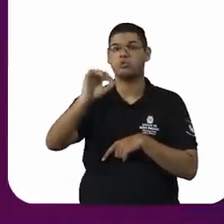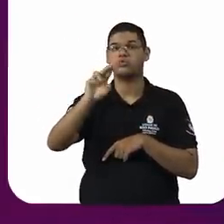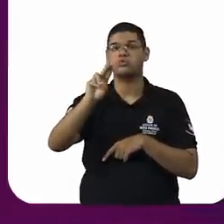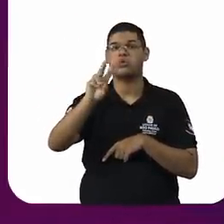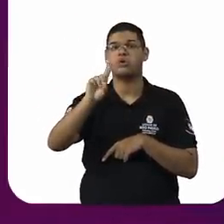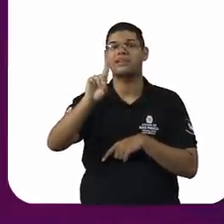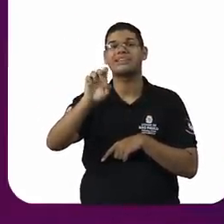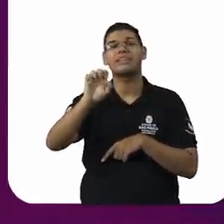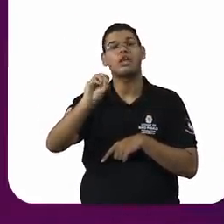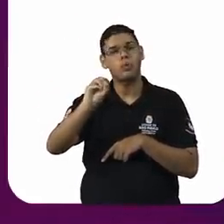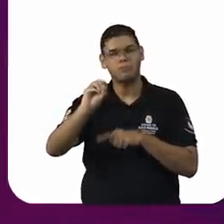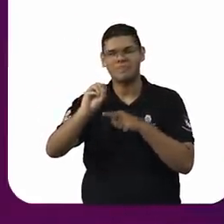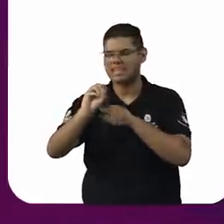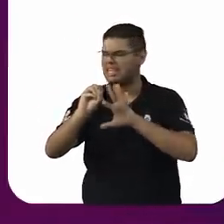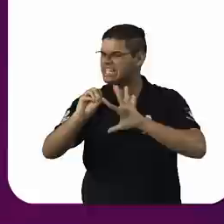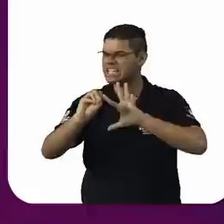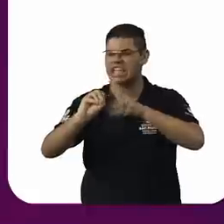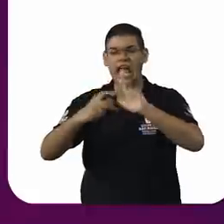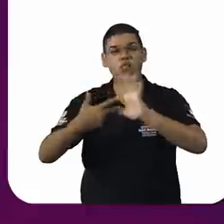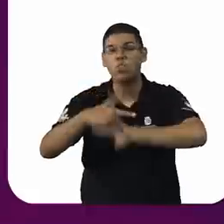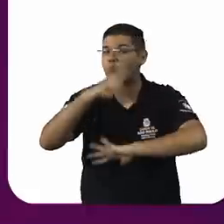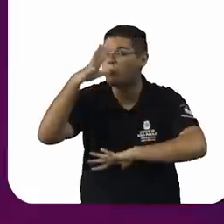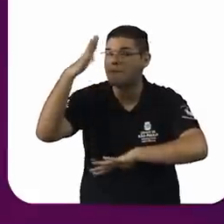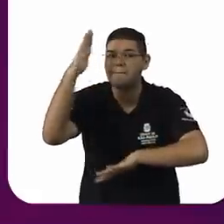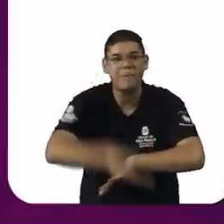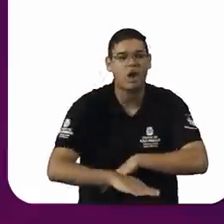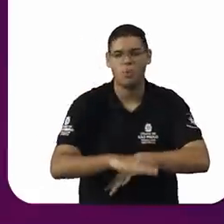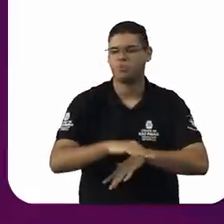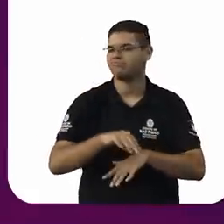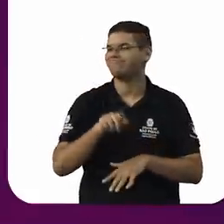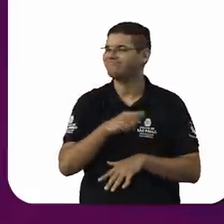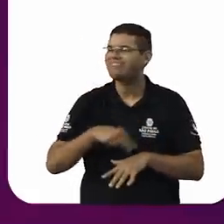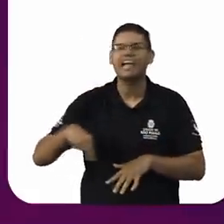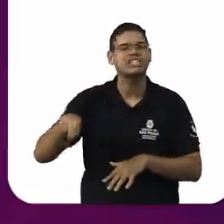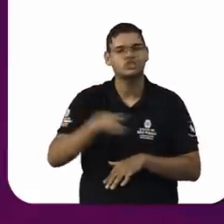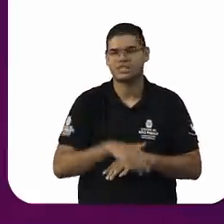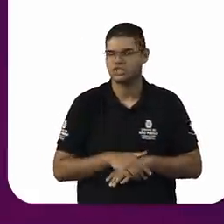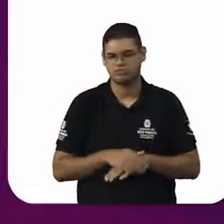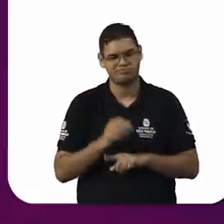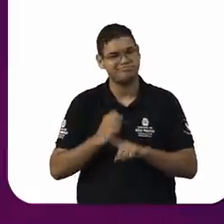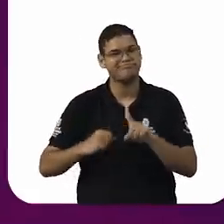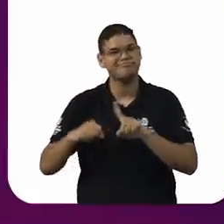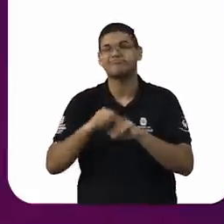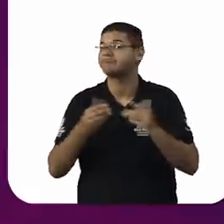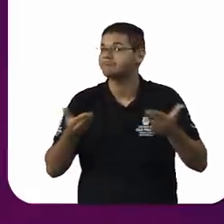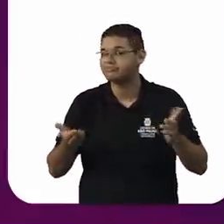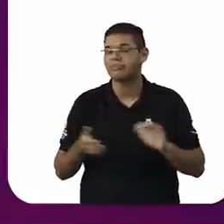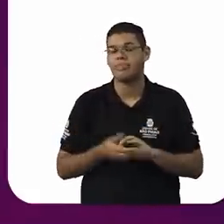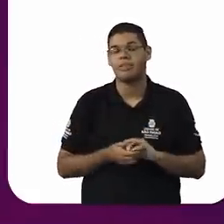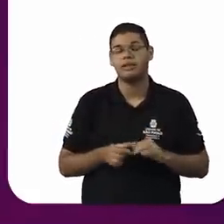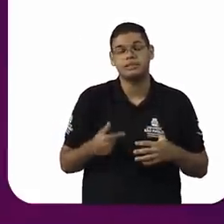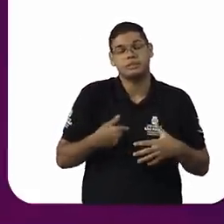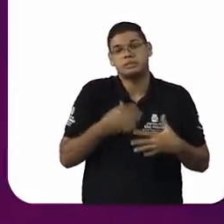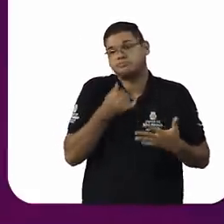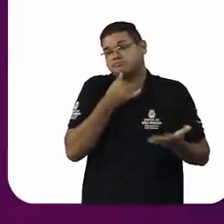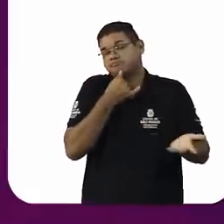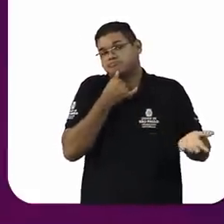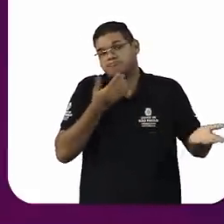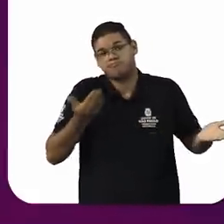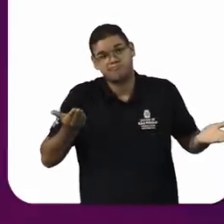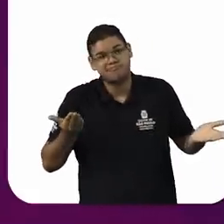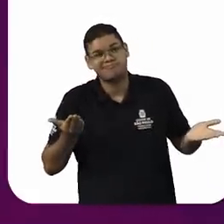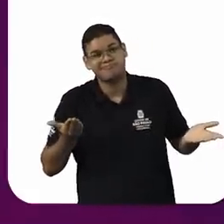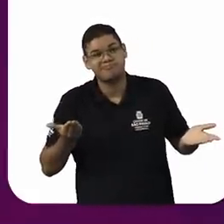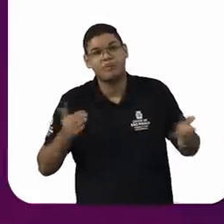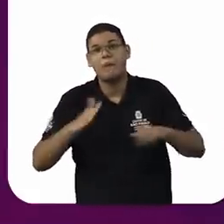O resultado está aí. Então, isso é uma coisa muito grave e eu lamento muito que, por maior que seja o esforço de